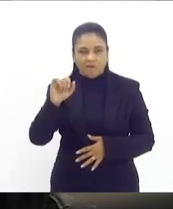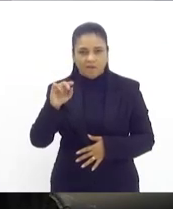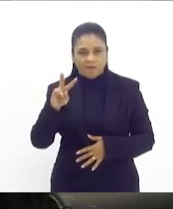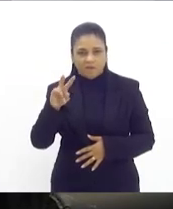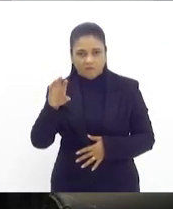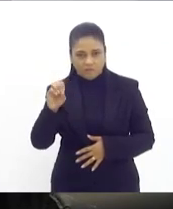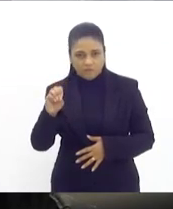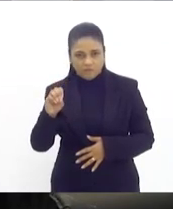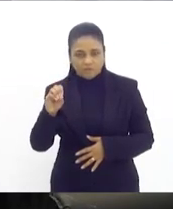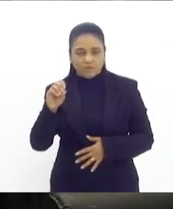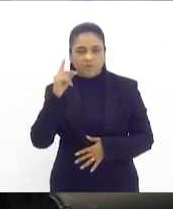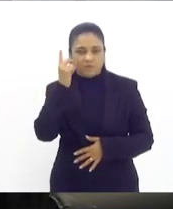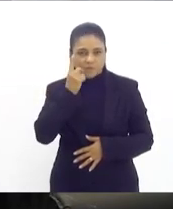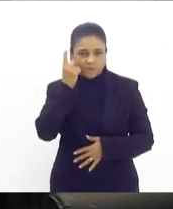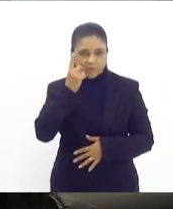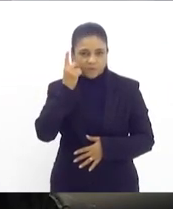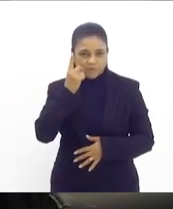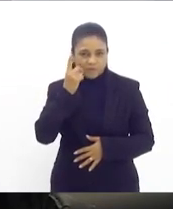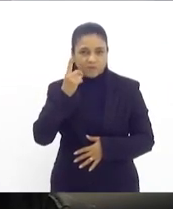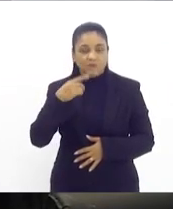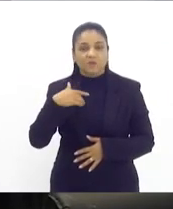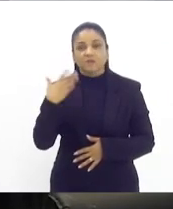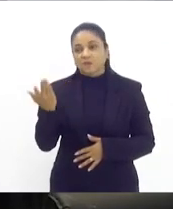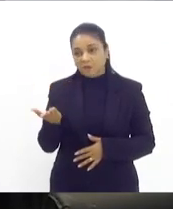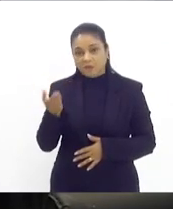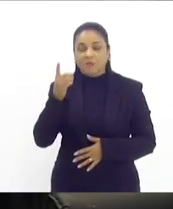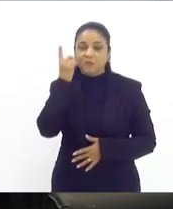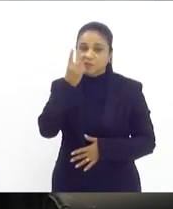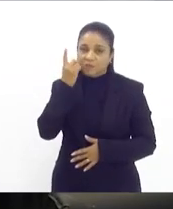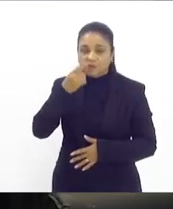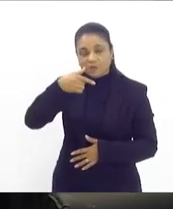o nosso excelentíssimo deputado Luiz Paulo, por favor.